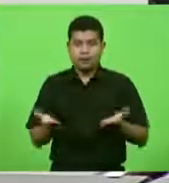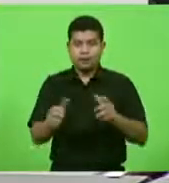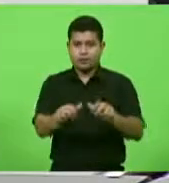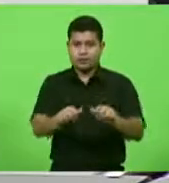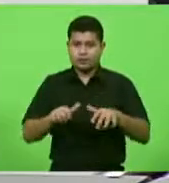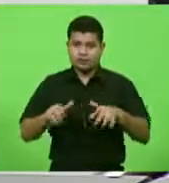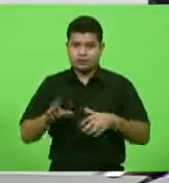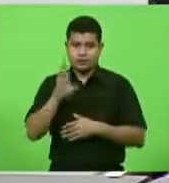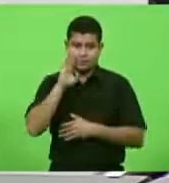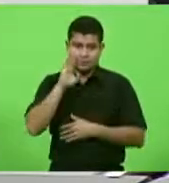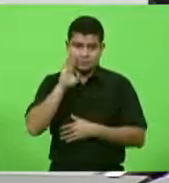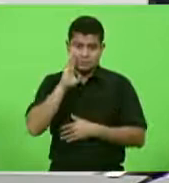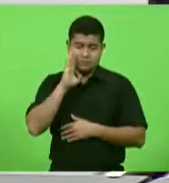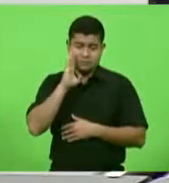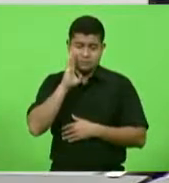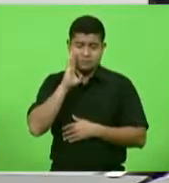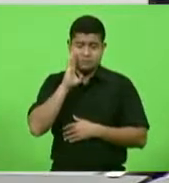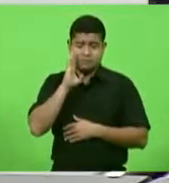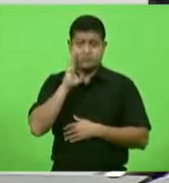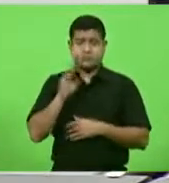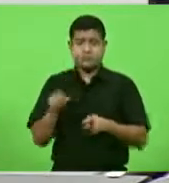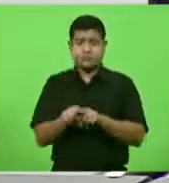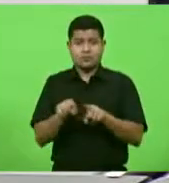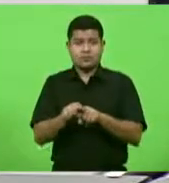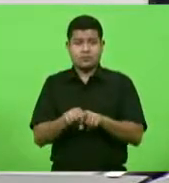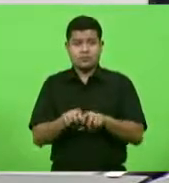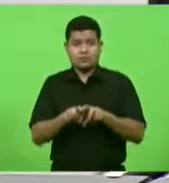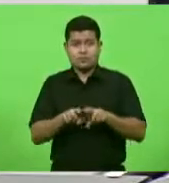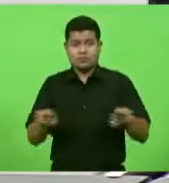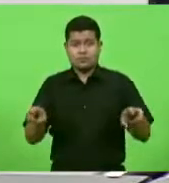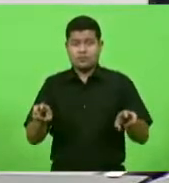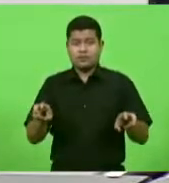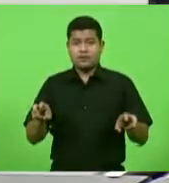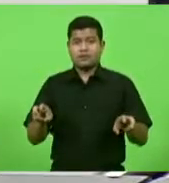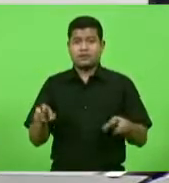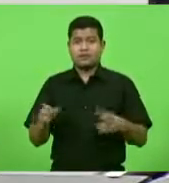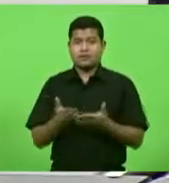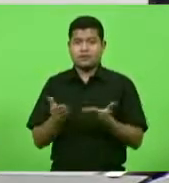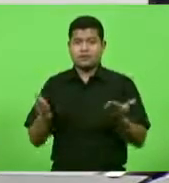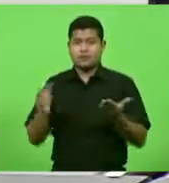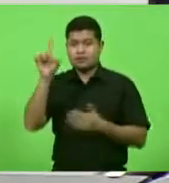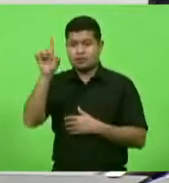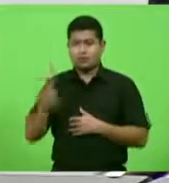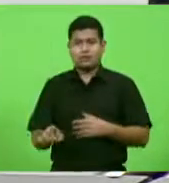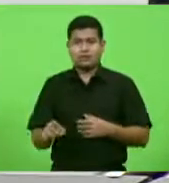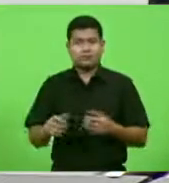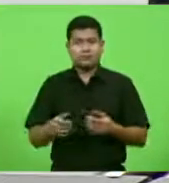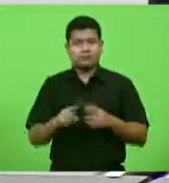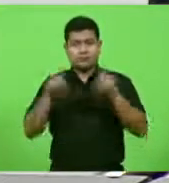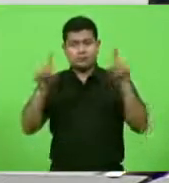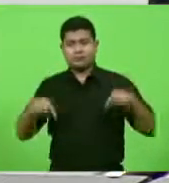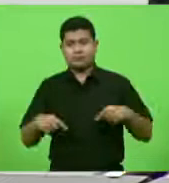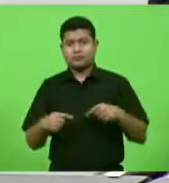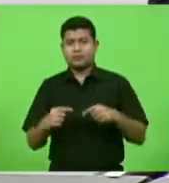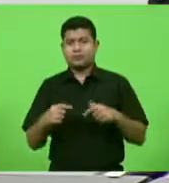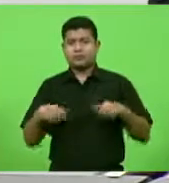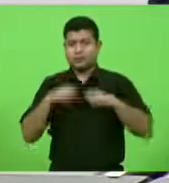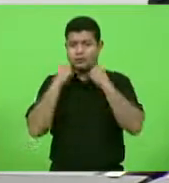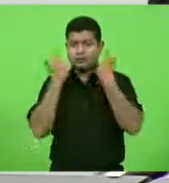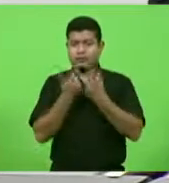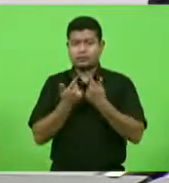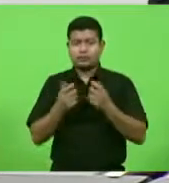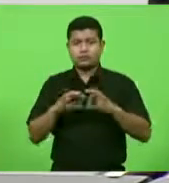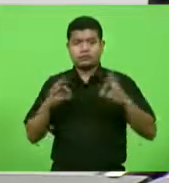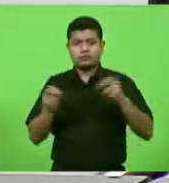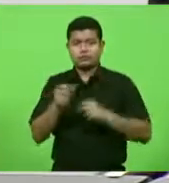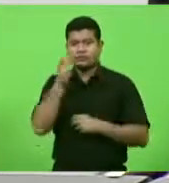acho que o João assim como os colegas deputados servidores da casa senhoras e senhores que estão nos